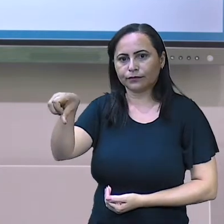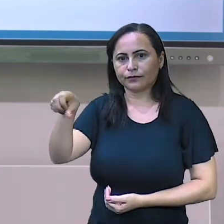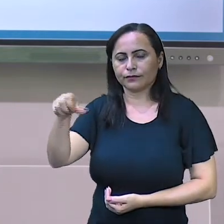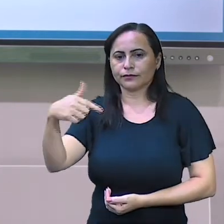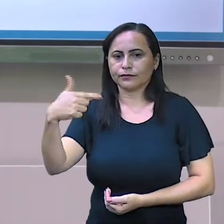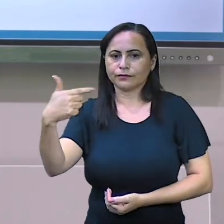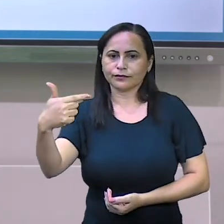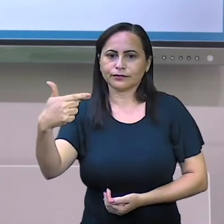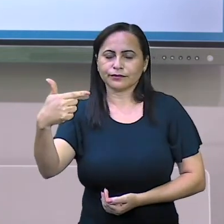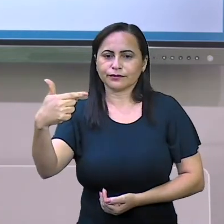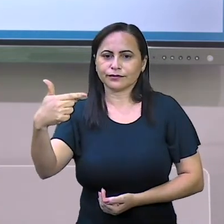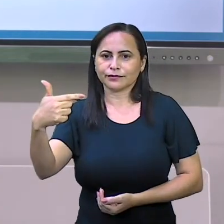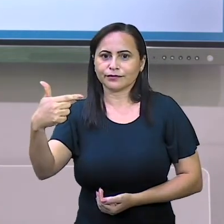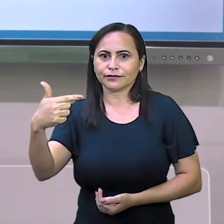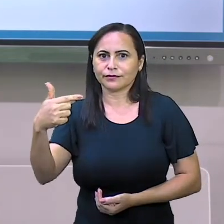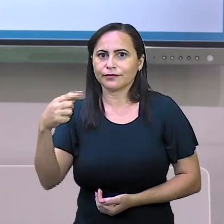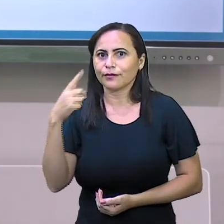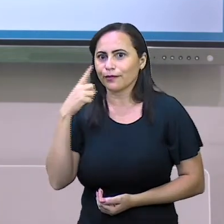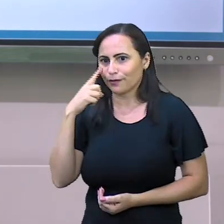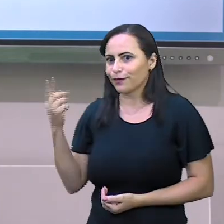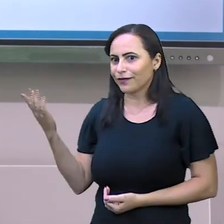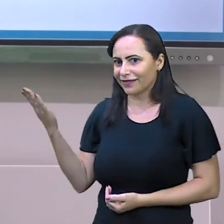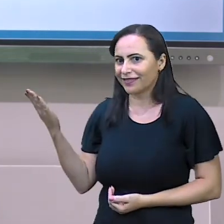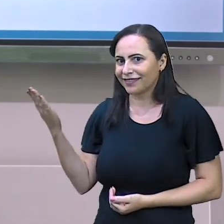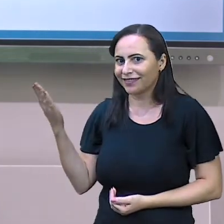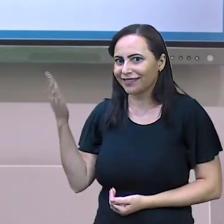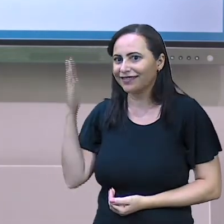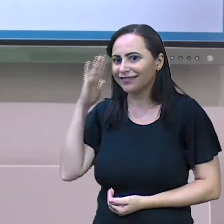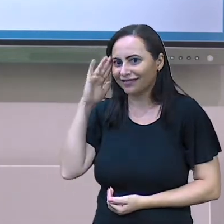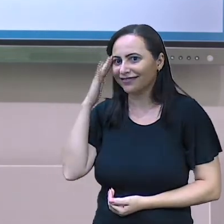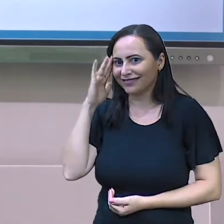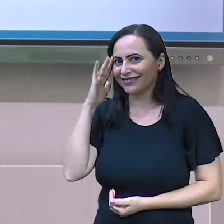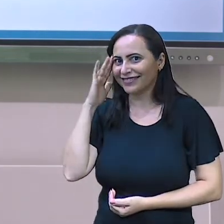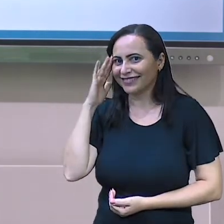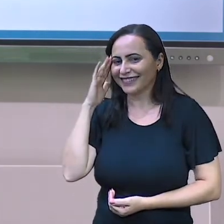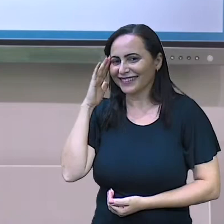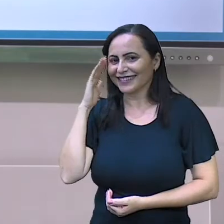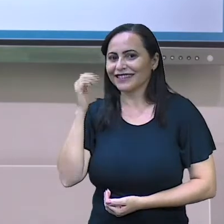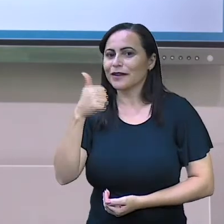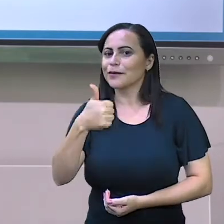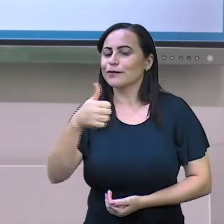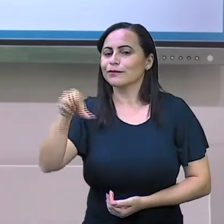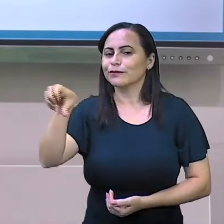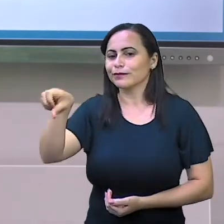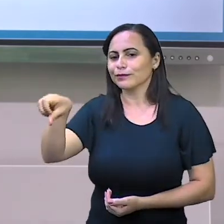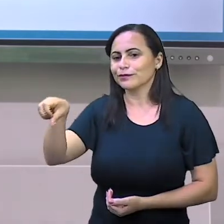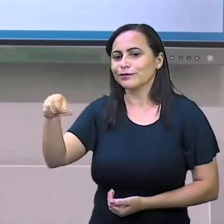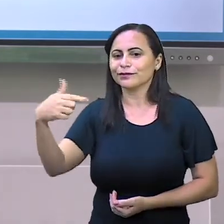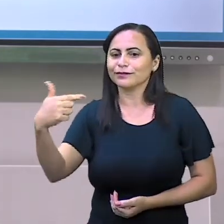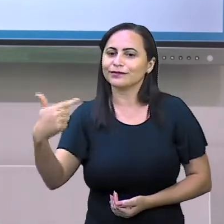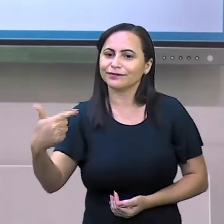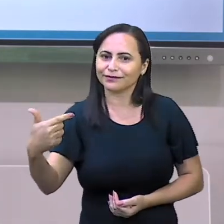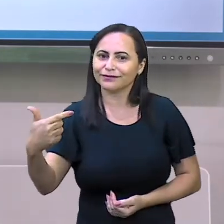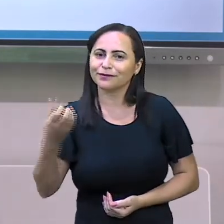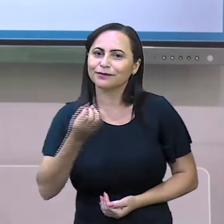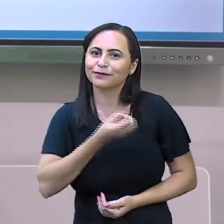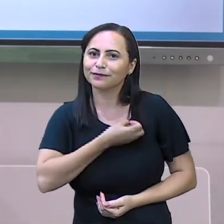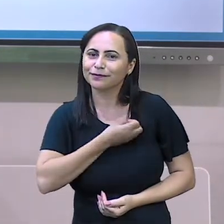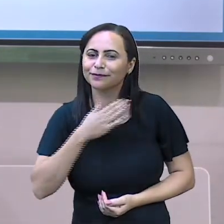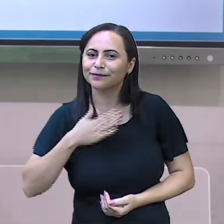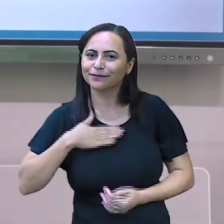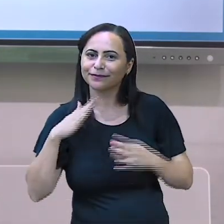Dois Deu pra entender? Sim Deu pra entender? Um, nove, dois O número da minha